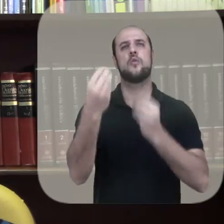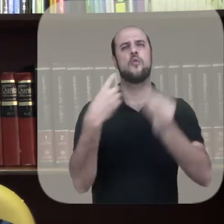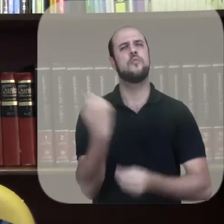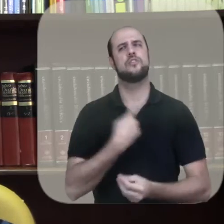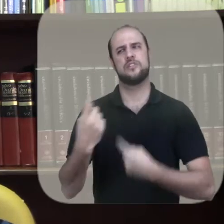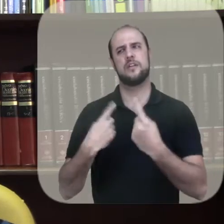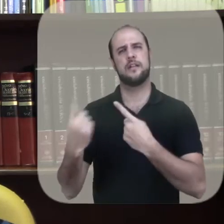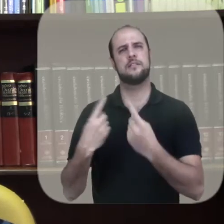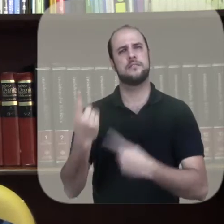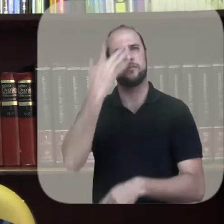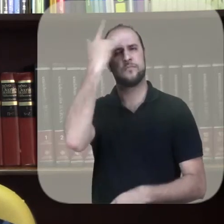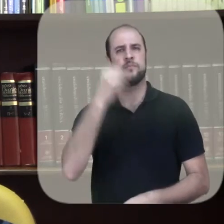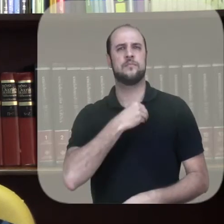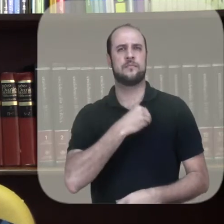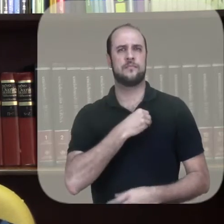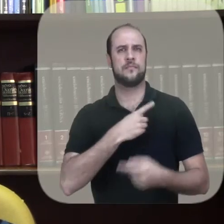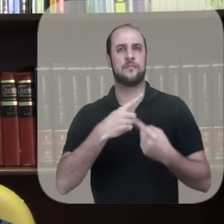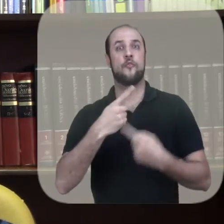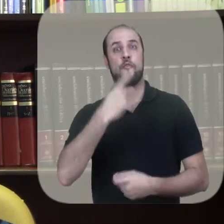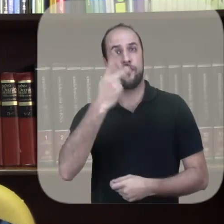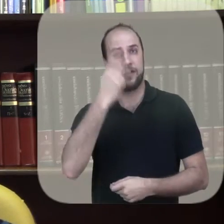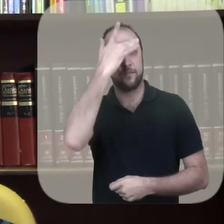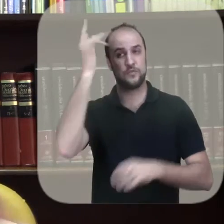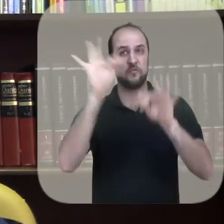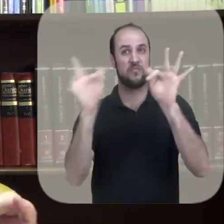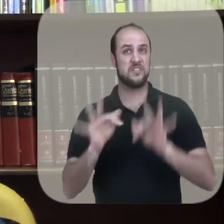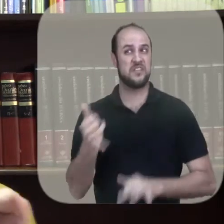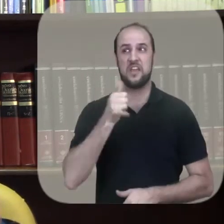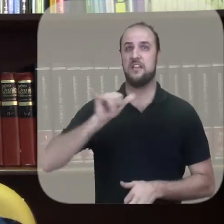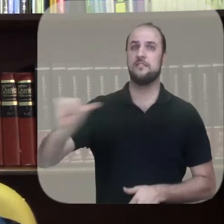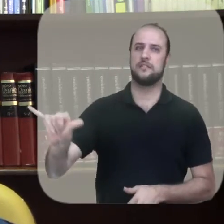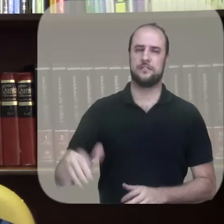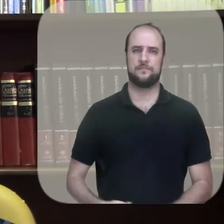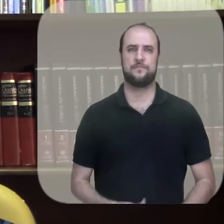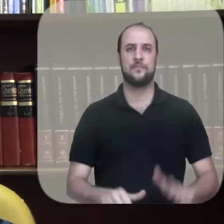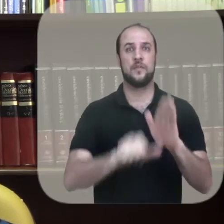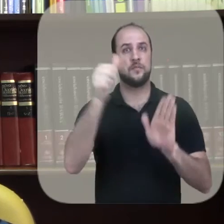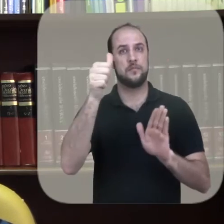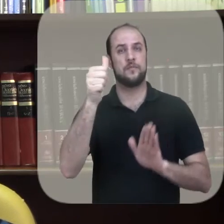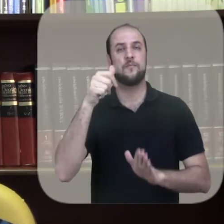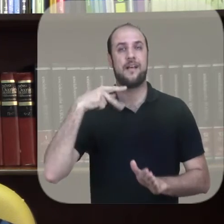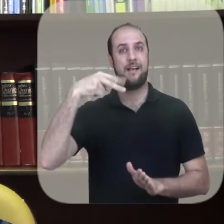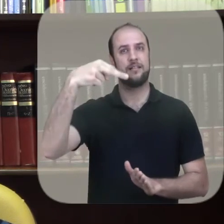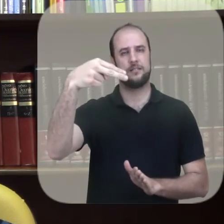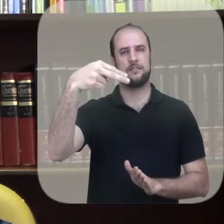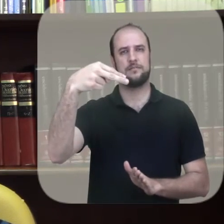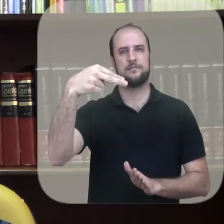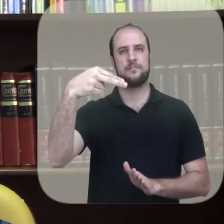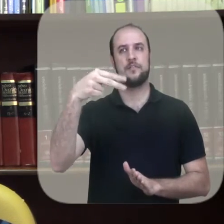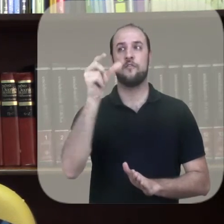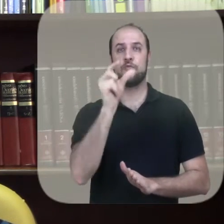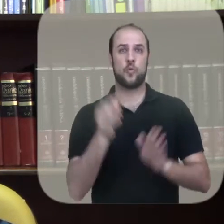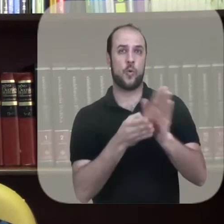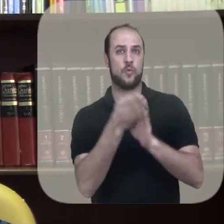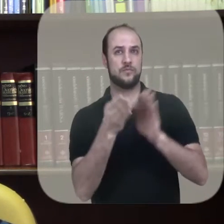nos envolver com os pecadores e afirma que o homem bem-aventurado não faz isso. O primeiro verbo é andar e o seu cumprimento